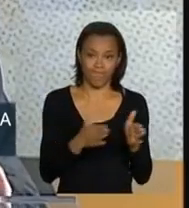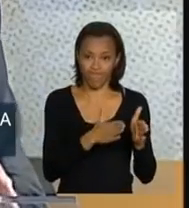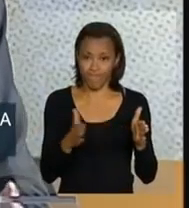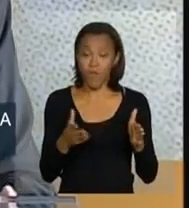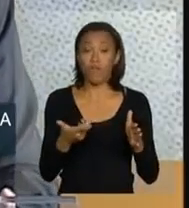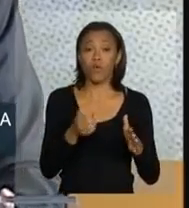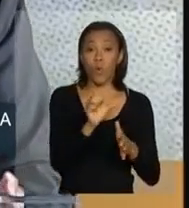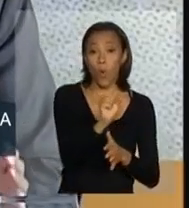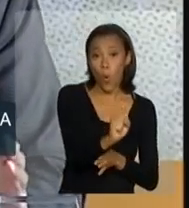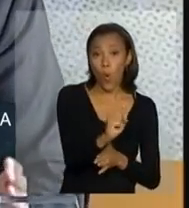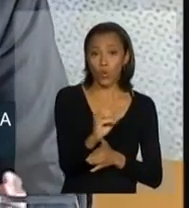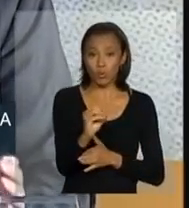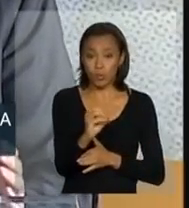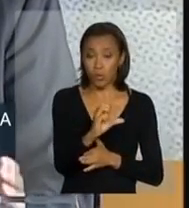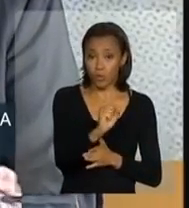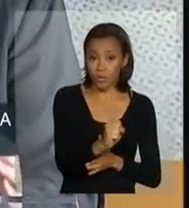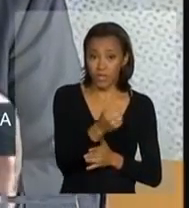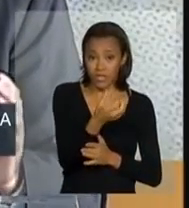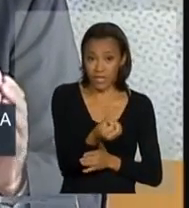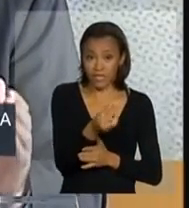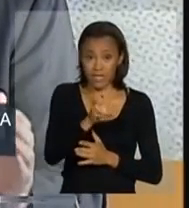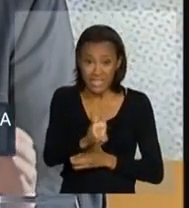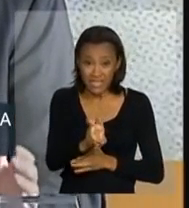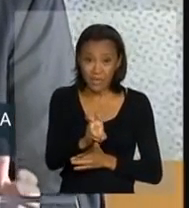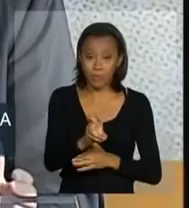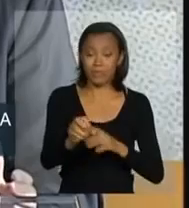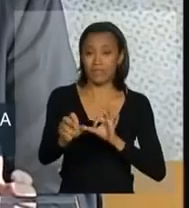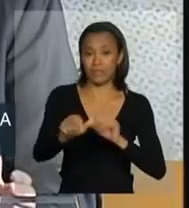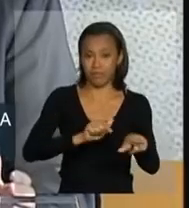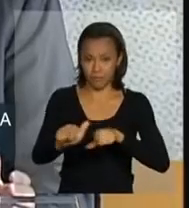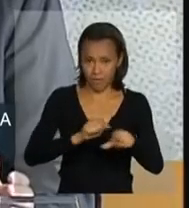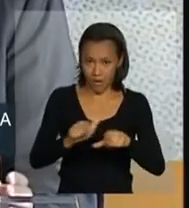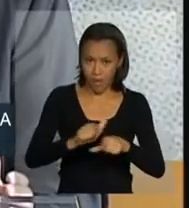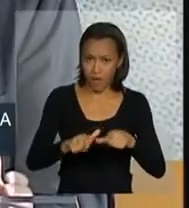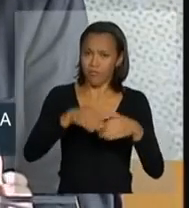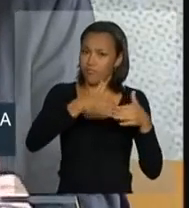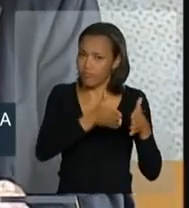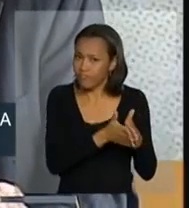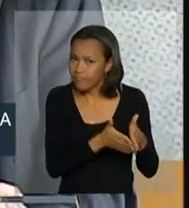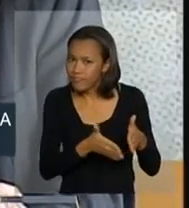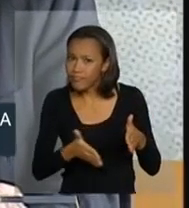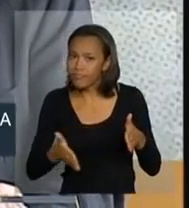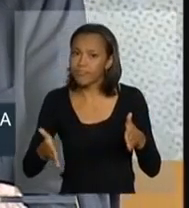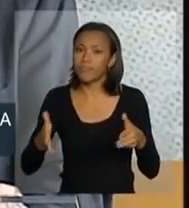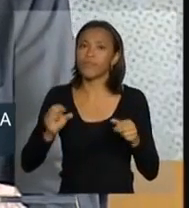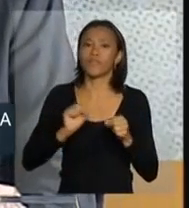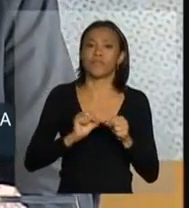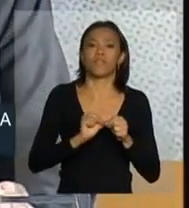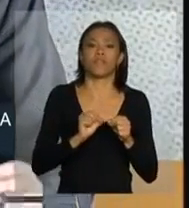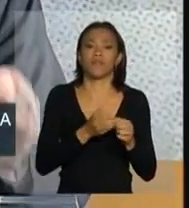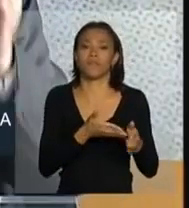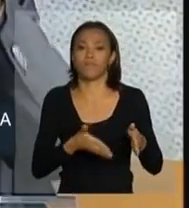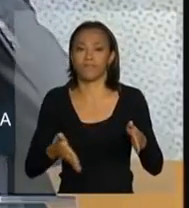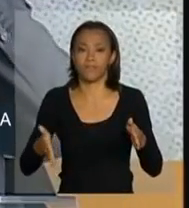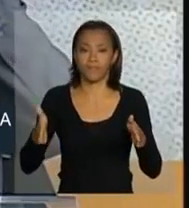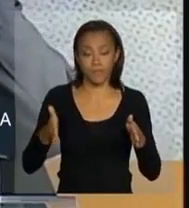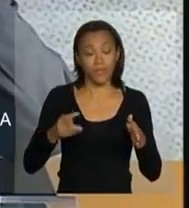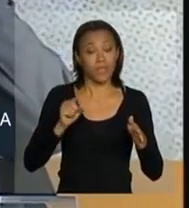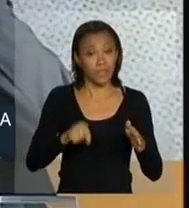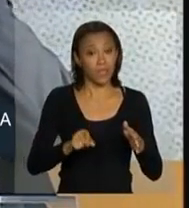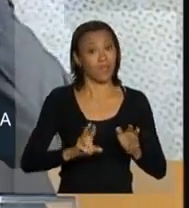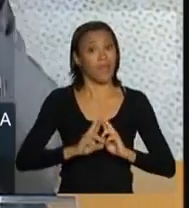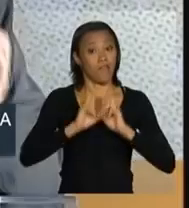865 ações ao longo desse período, com resultados que